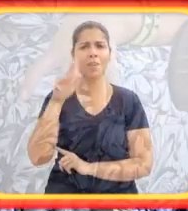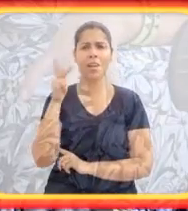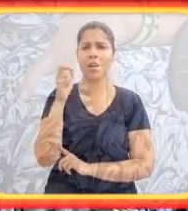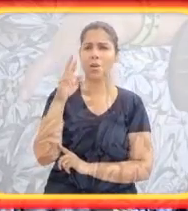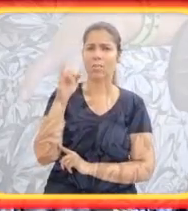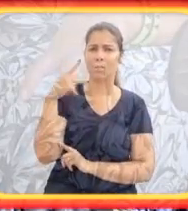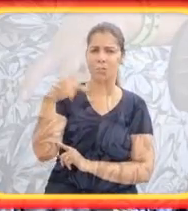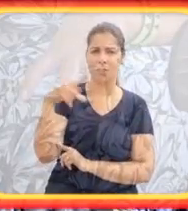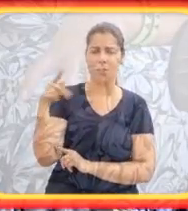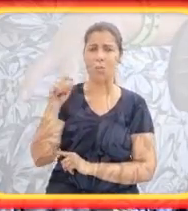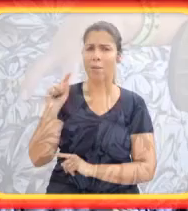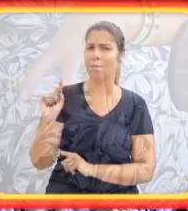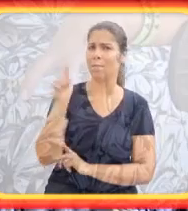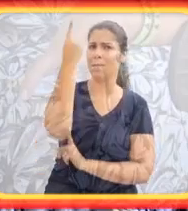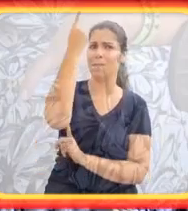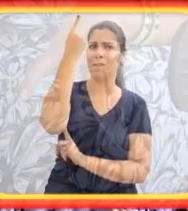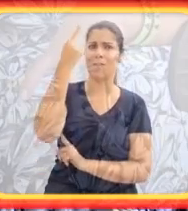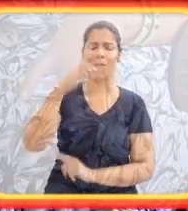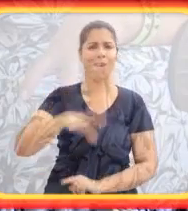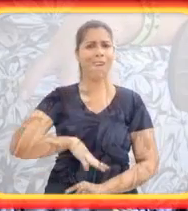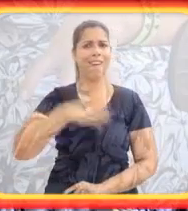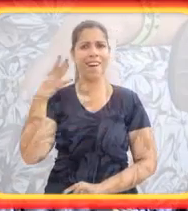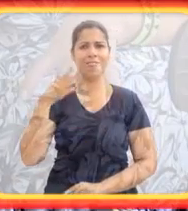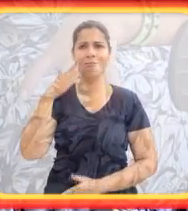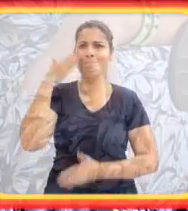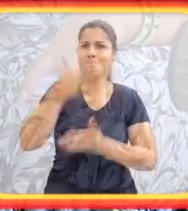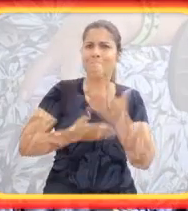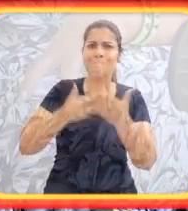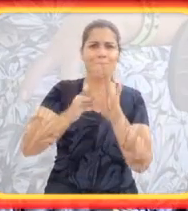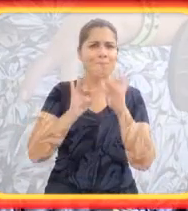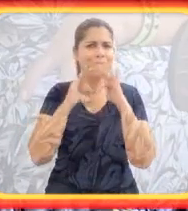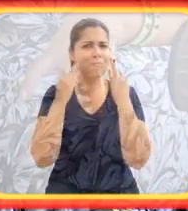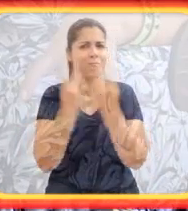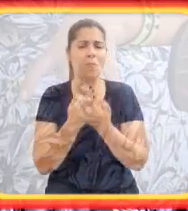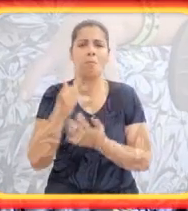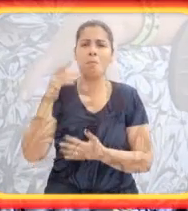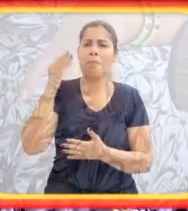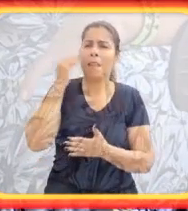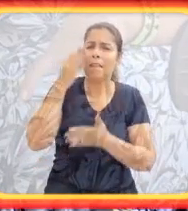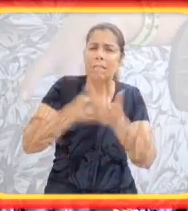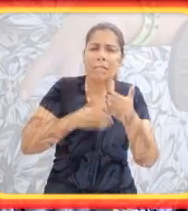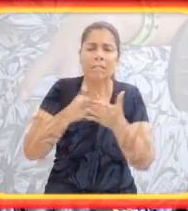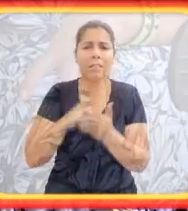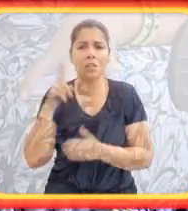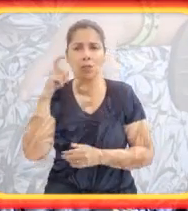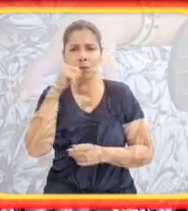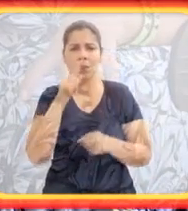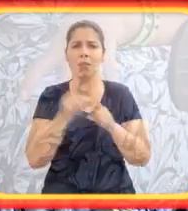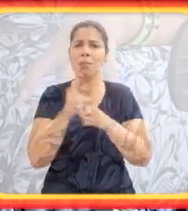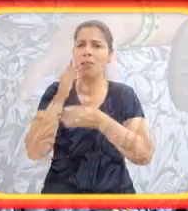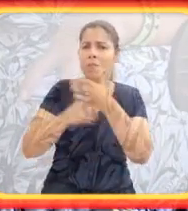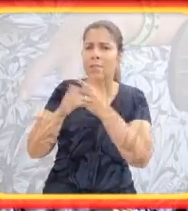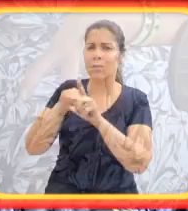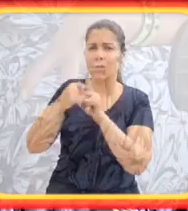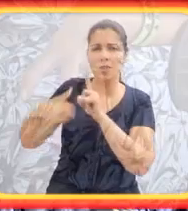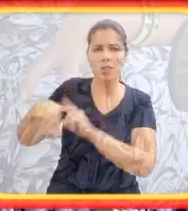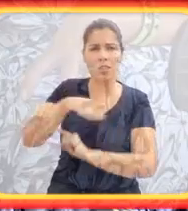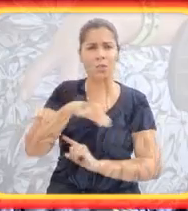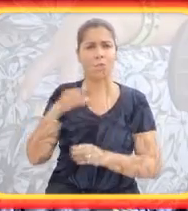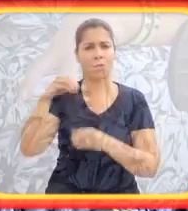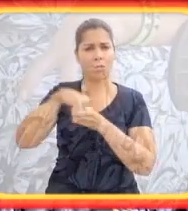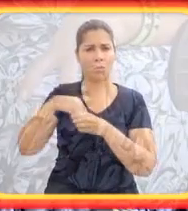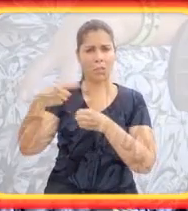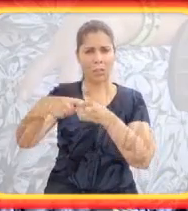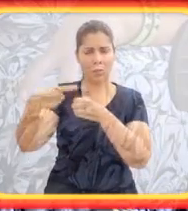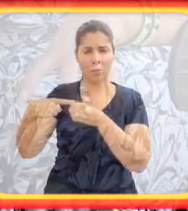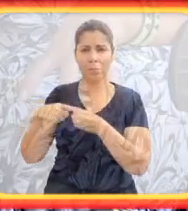só reconhecendo cada vez mais o heroísmo deles dois. pioneirismo, a coragem de enfrentar a família, de enfrentar as dificuldades.